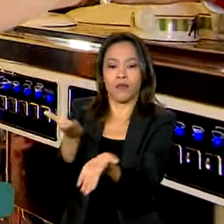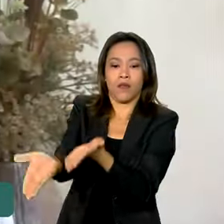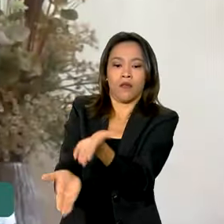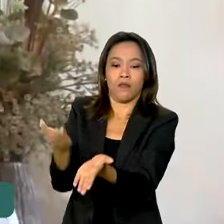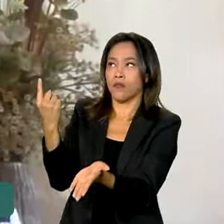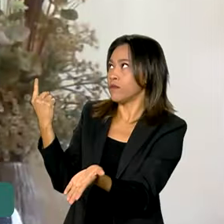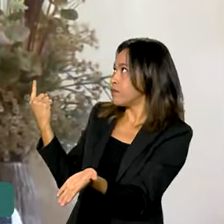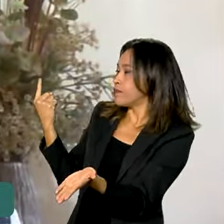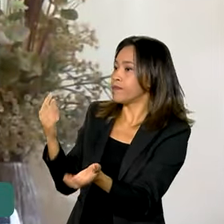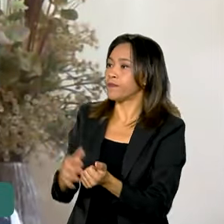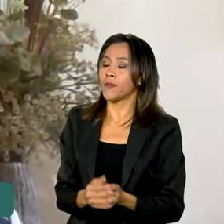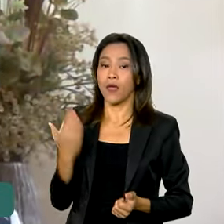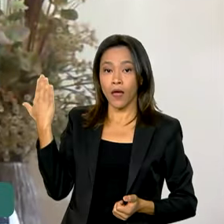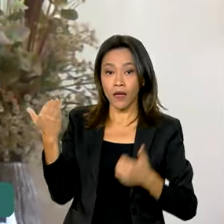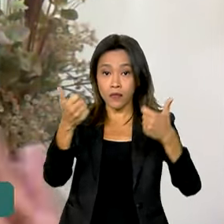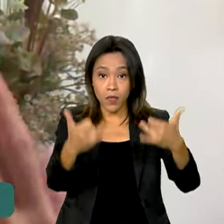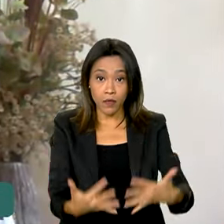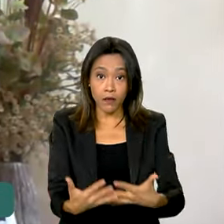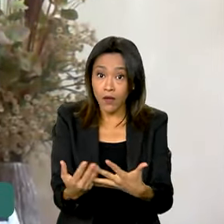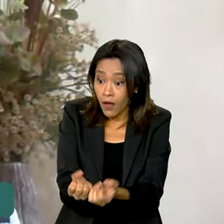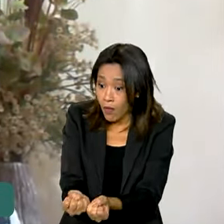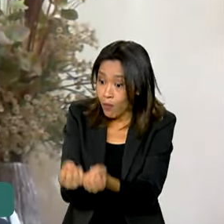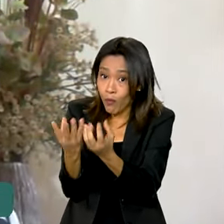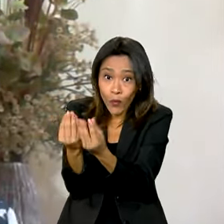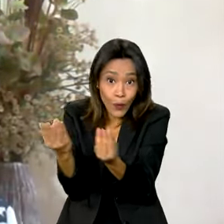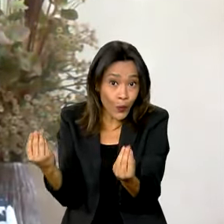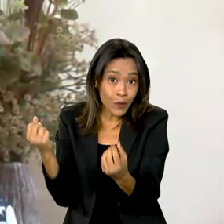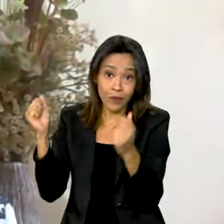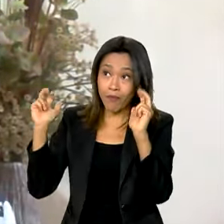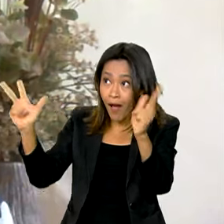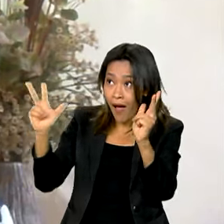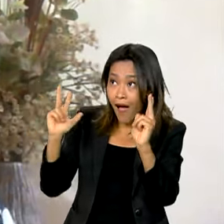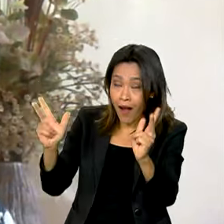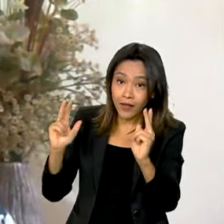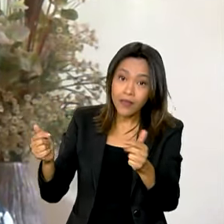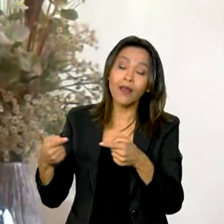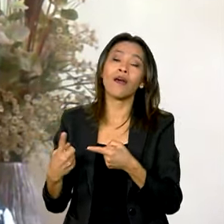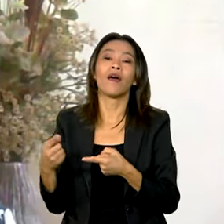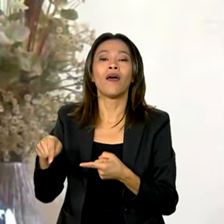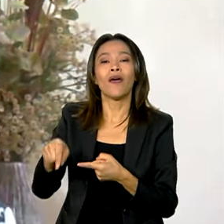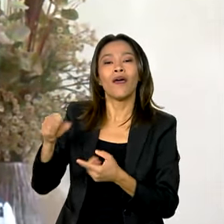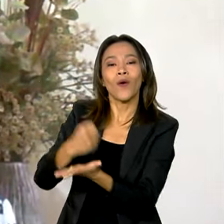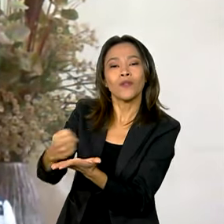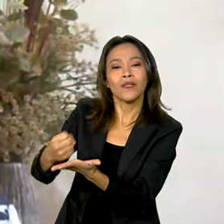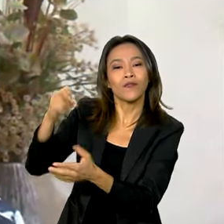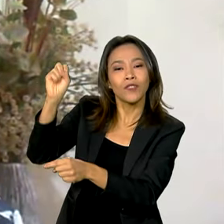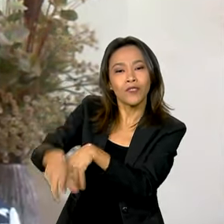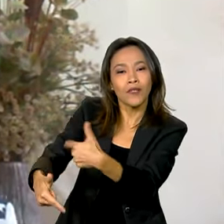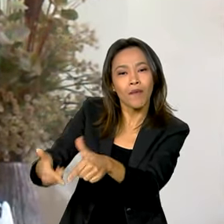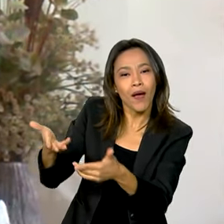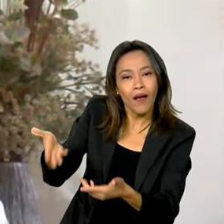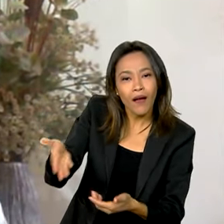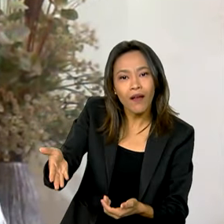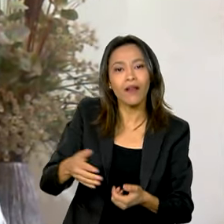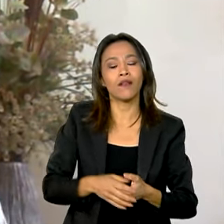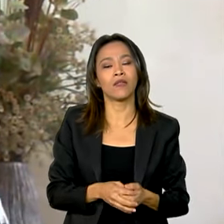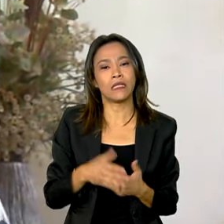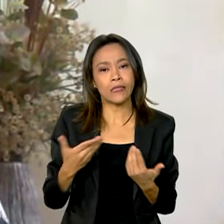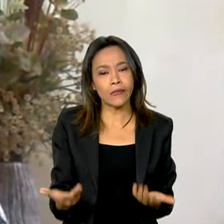famílias é muito emprego na área de lazer recriação então são